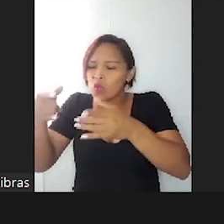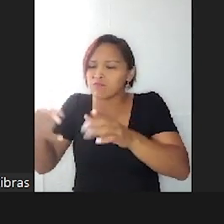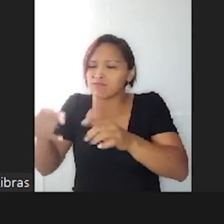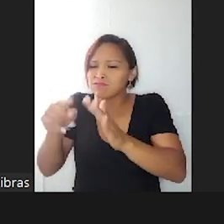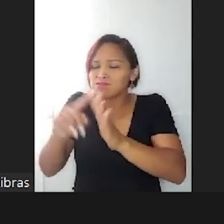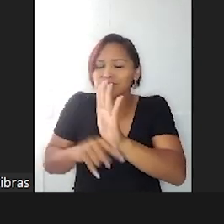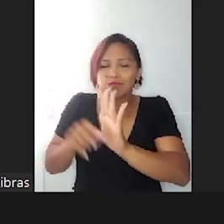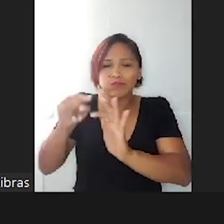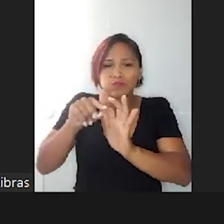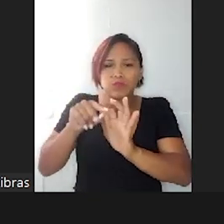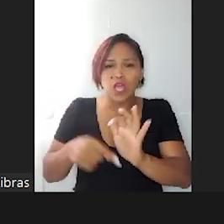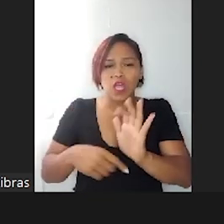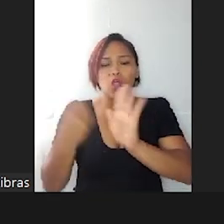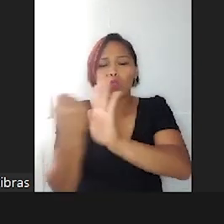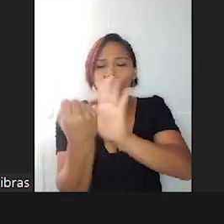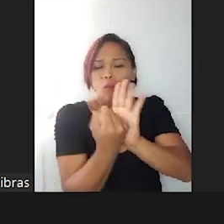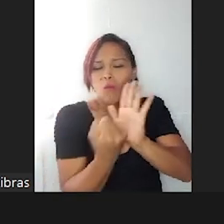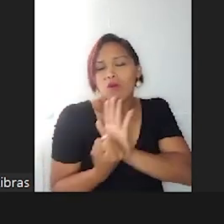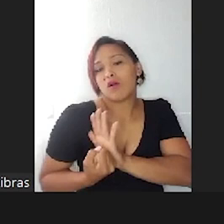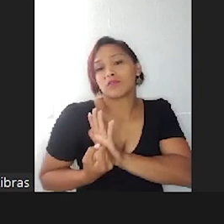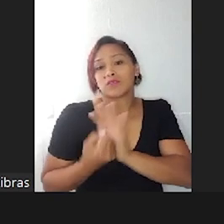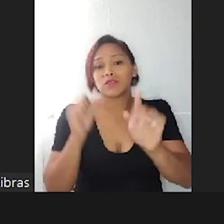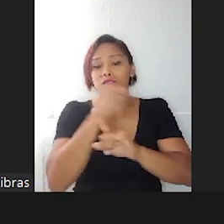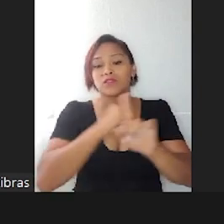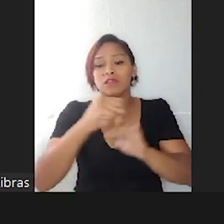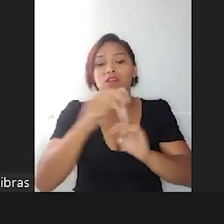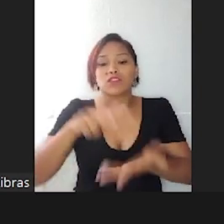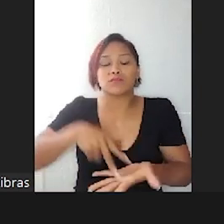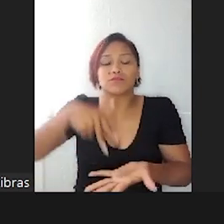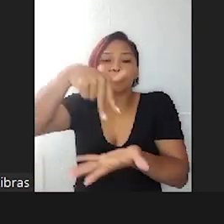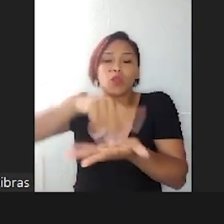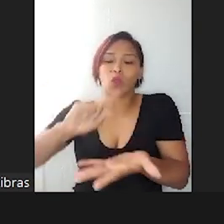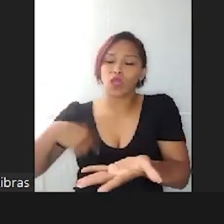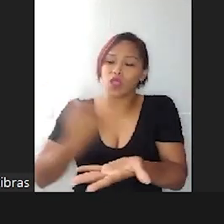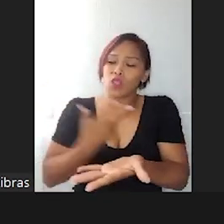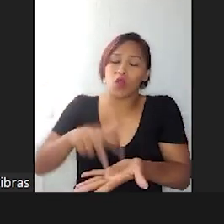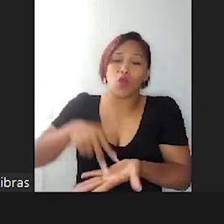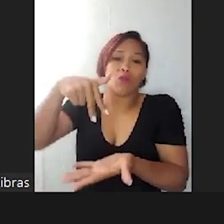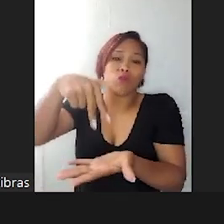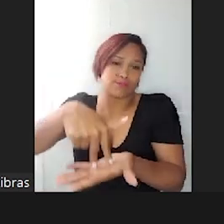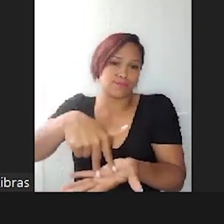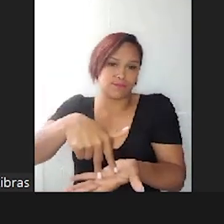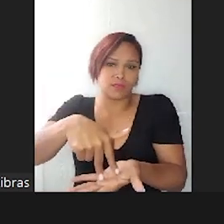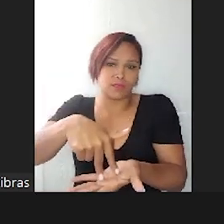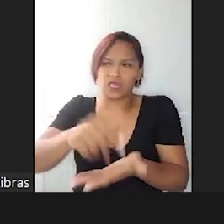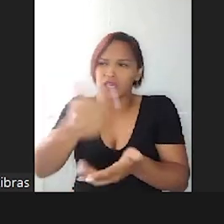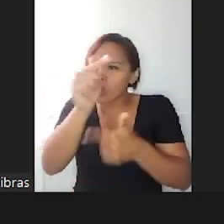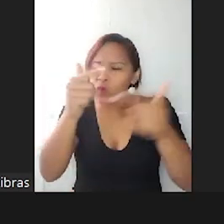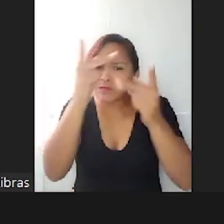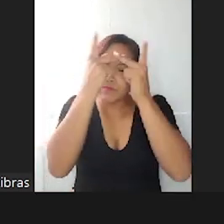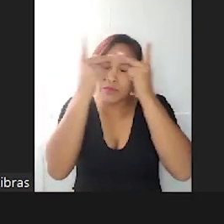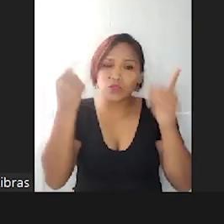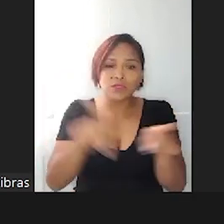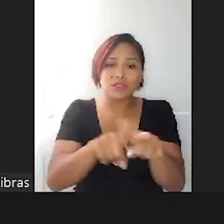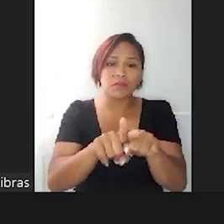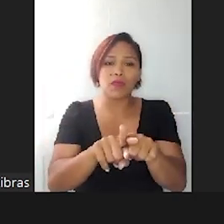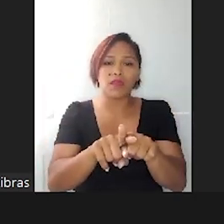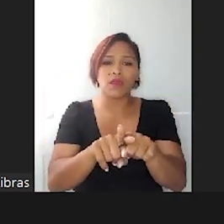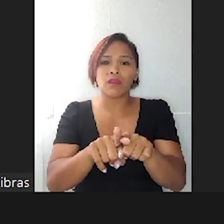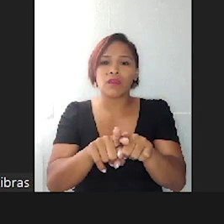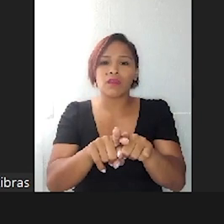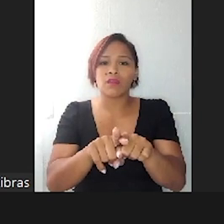dos rótulos que a gente coloca e que os outros colocam, é um autista.